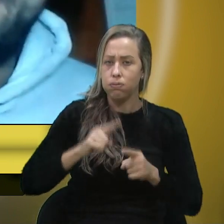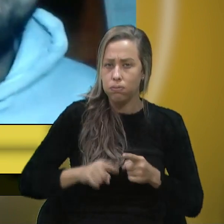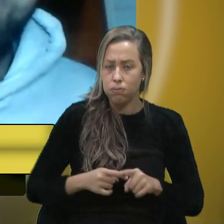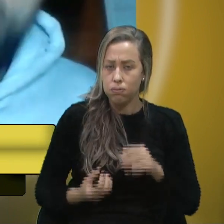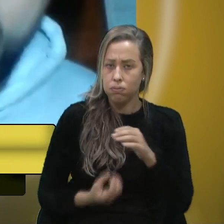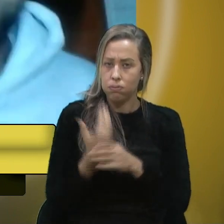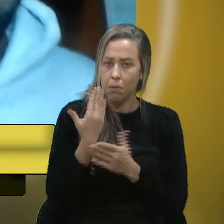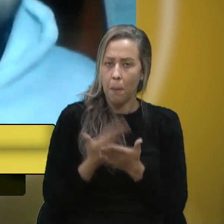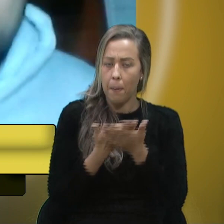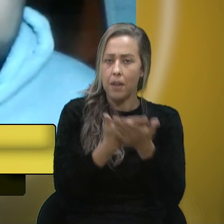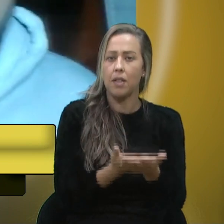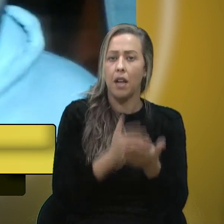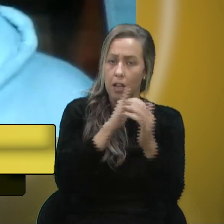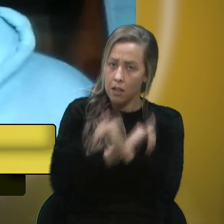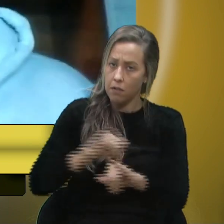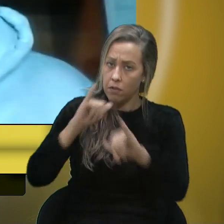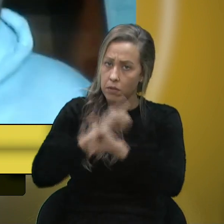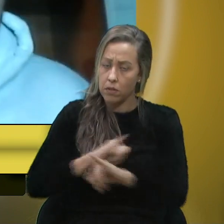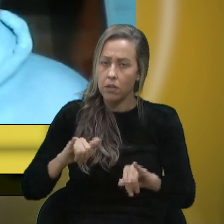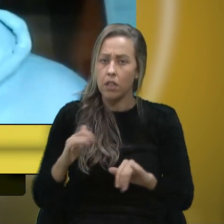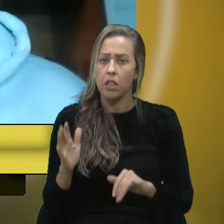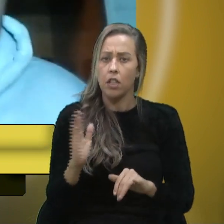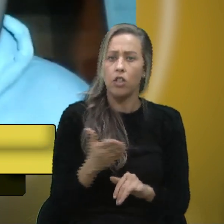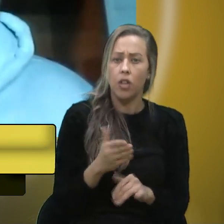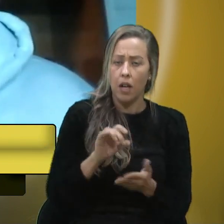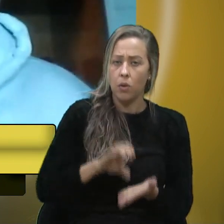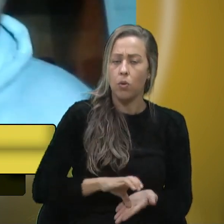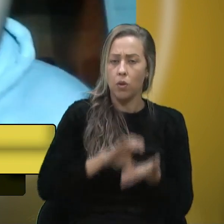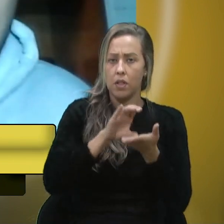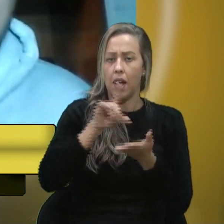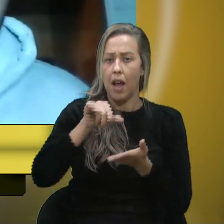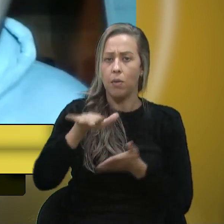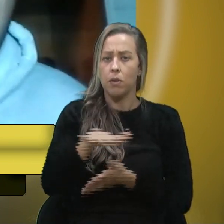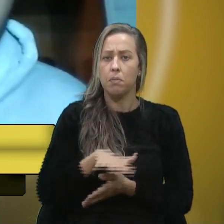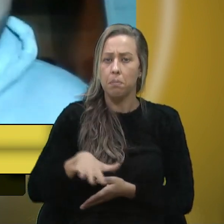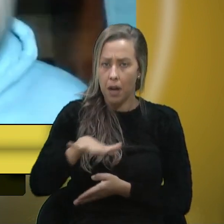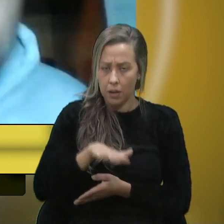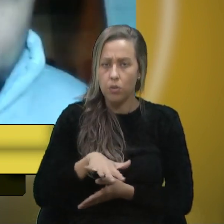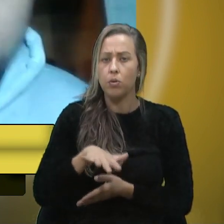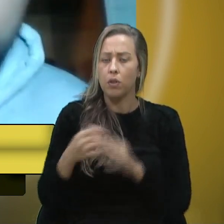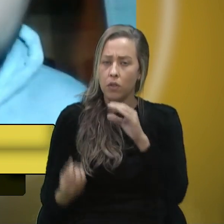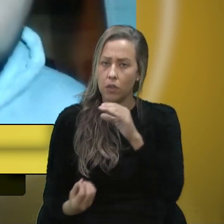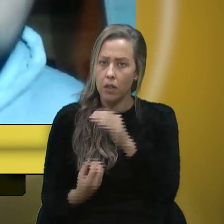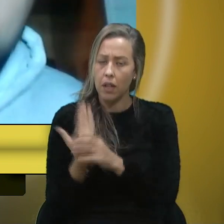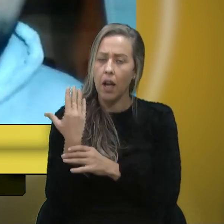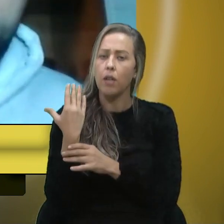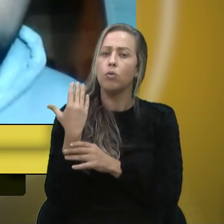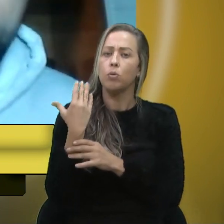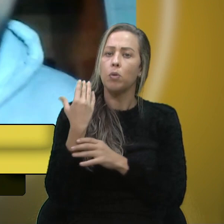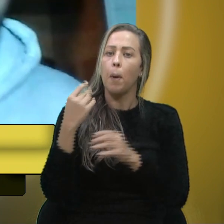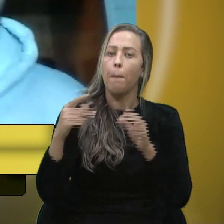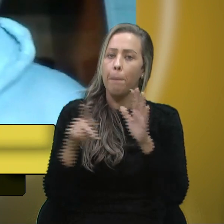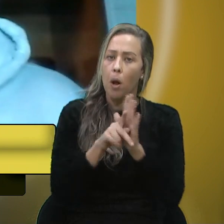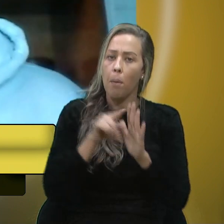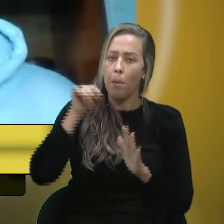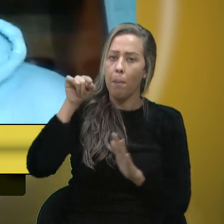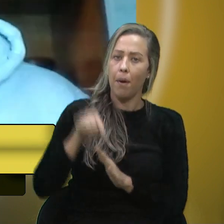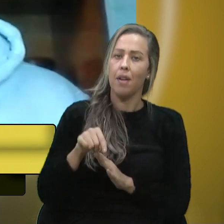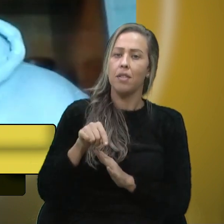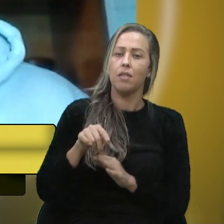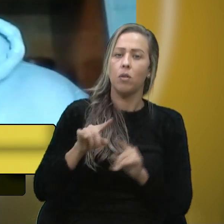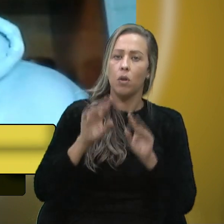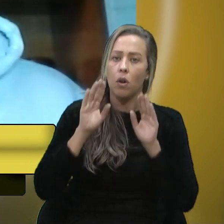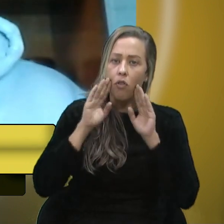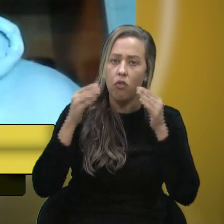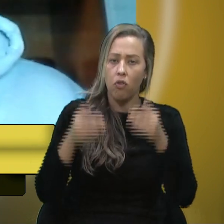e vão se manifestar já que o conselho é um espaço que foi criado e construído pra esse fim